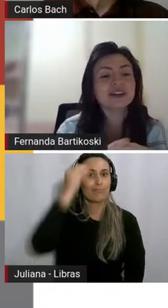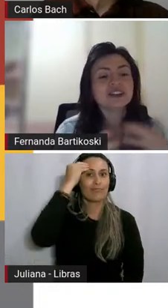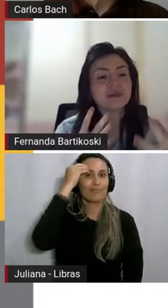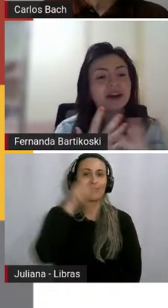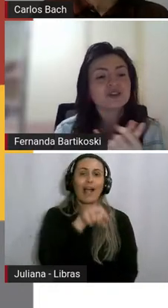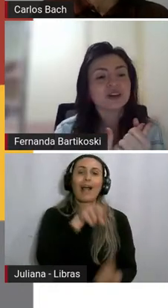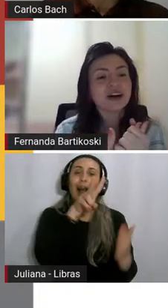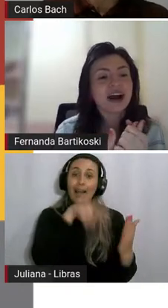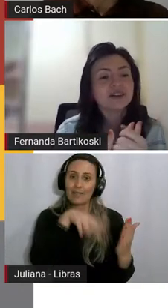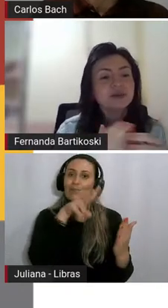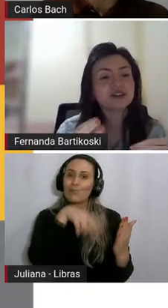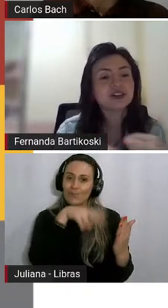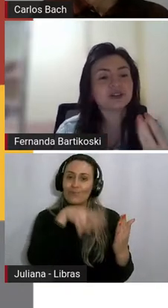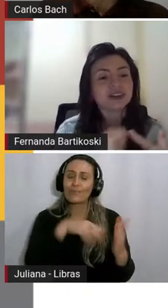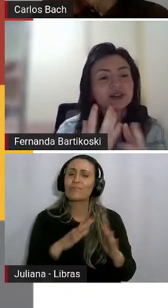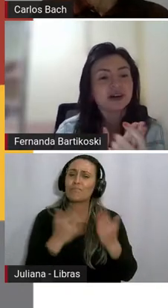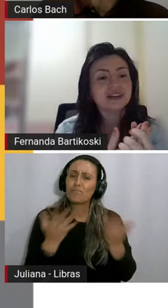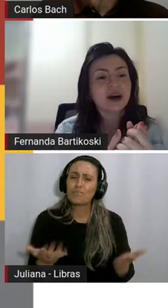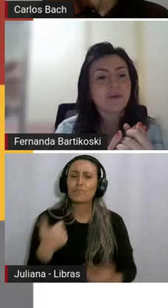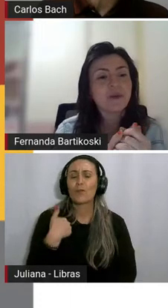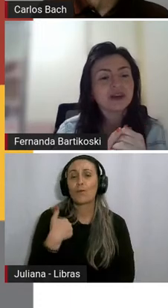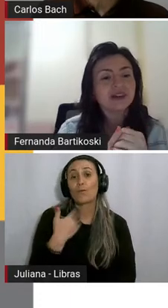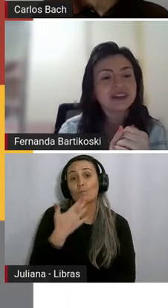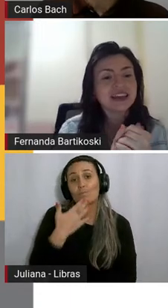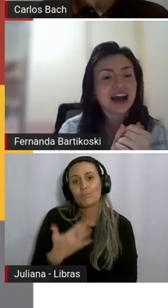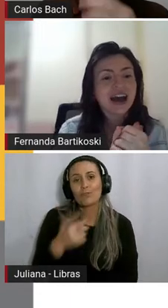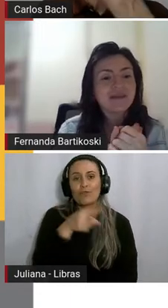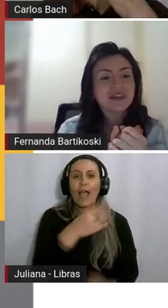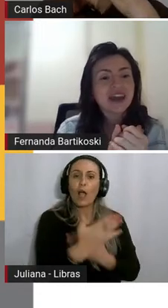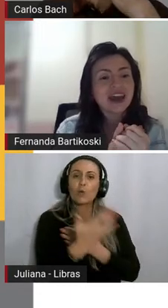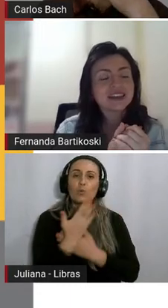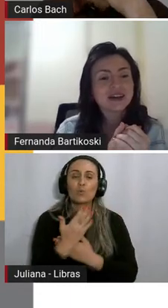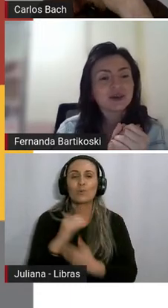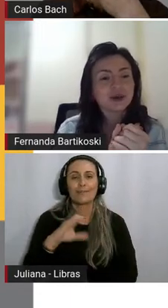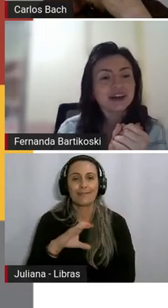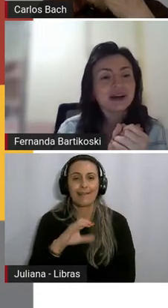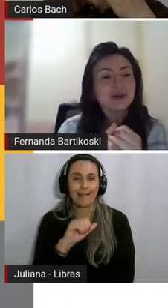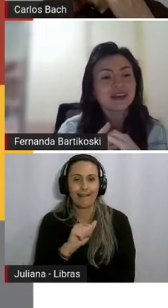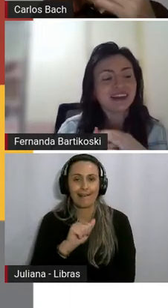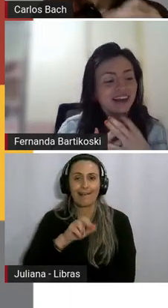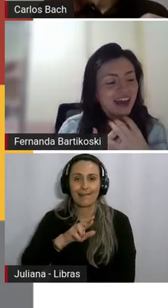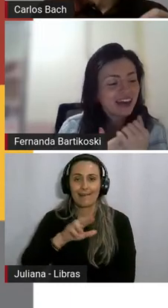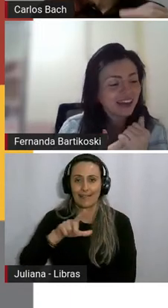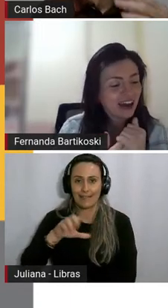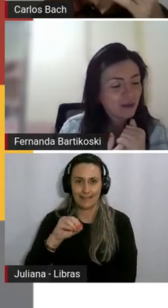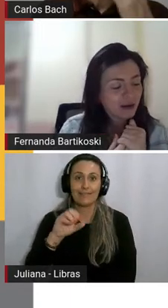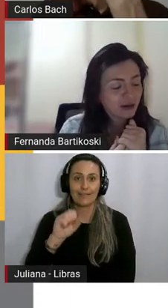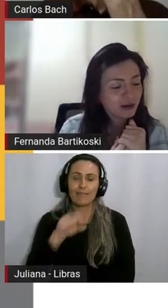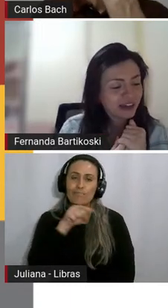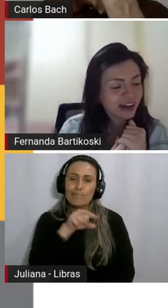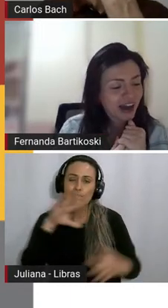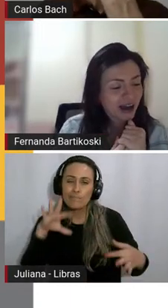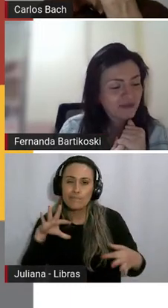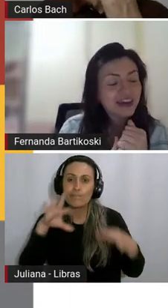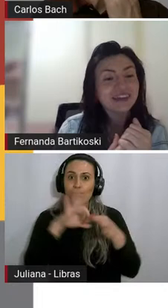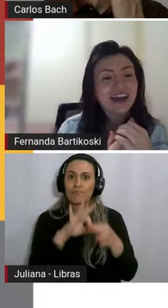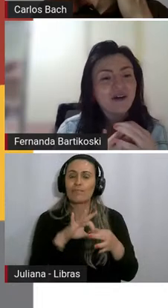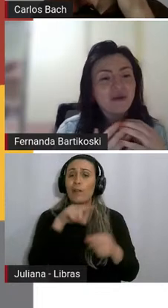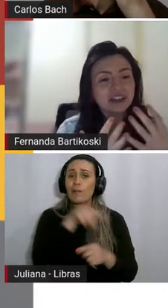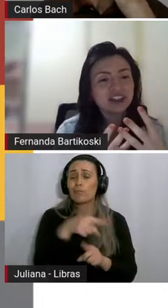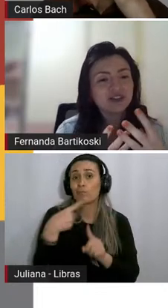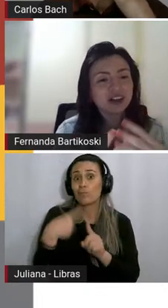eu vou pedir também ajuda ao Carlos para a gente contextualizar um pouquinho essa crônica, porque ela é uma crônica,